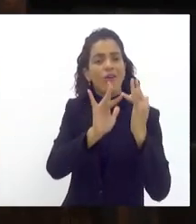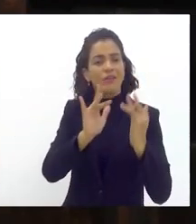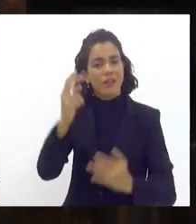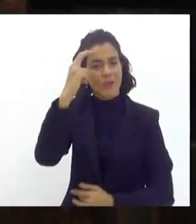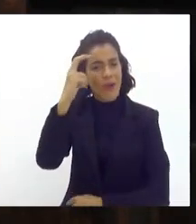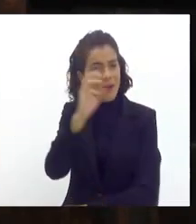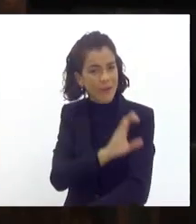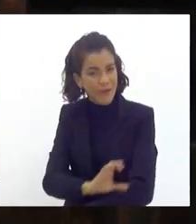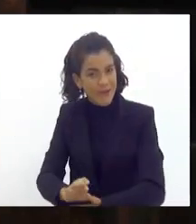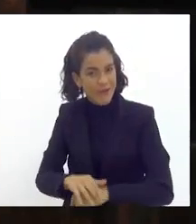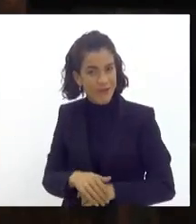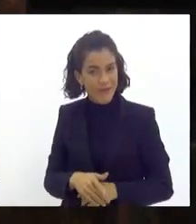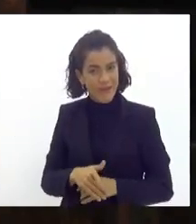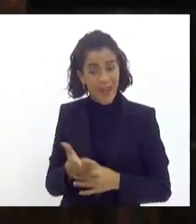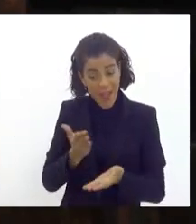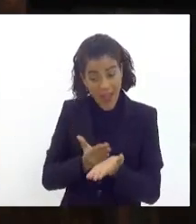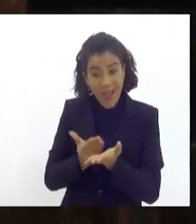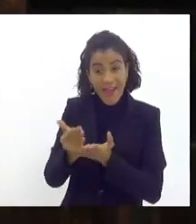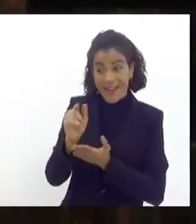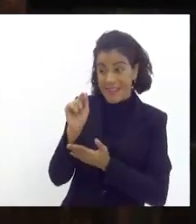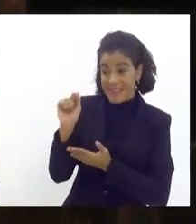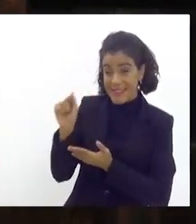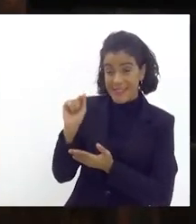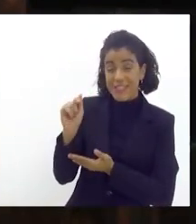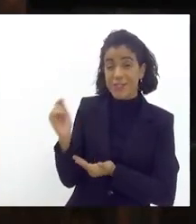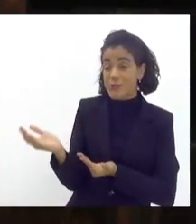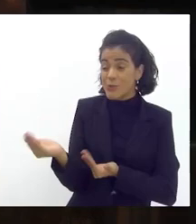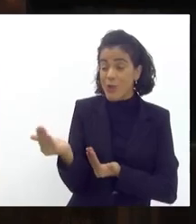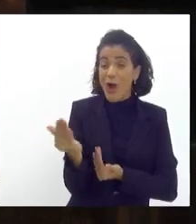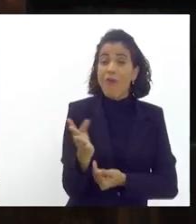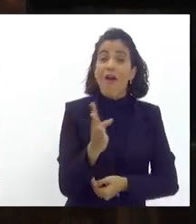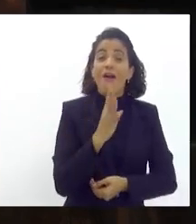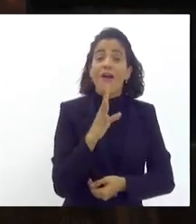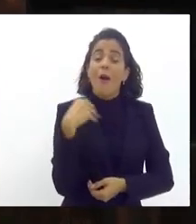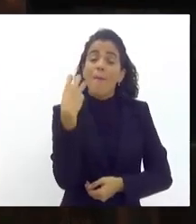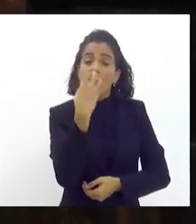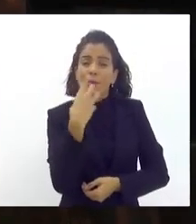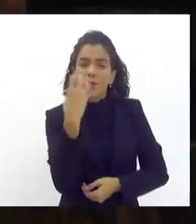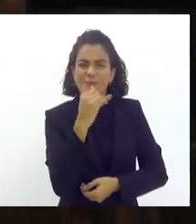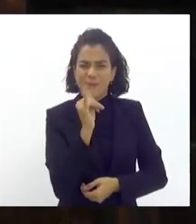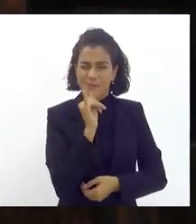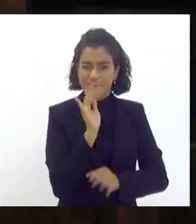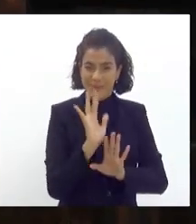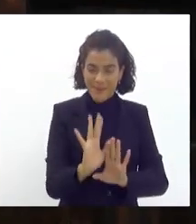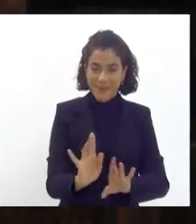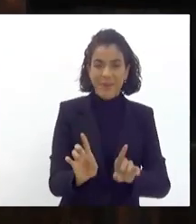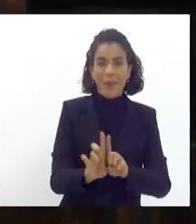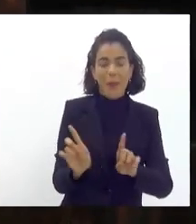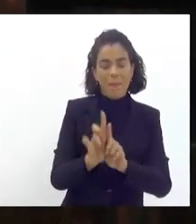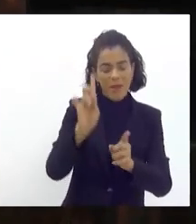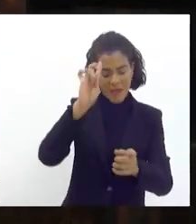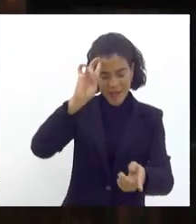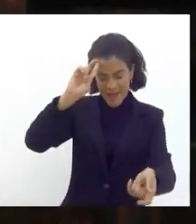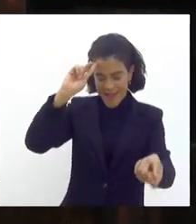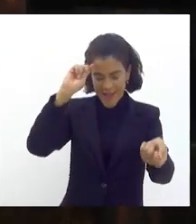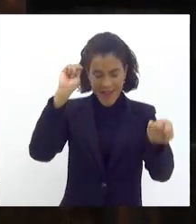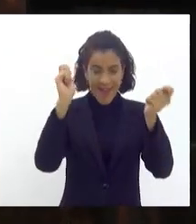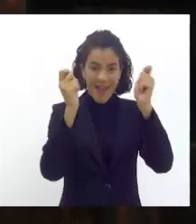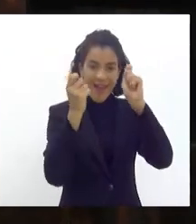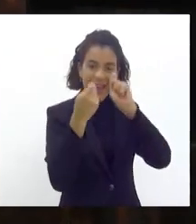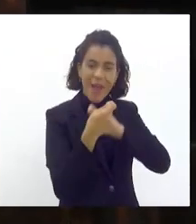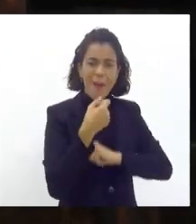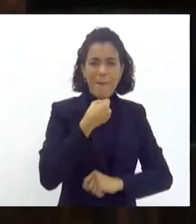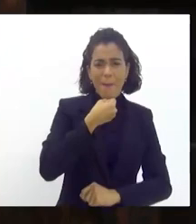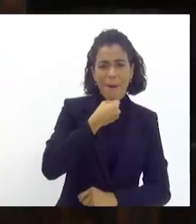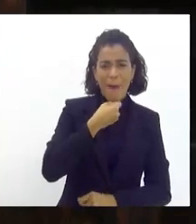é a partir disso presidente Fernando que muitos jovens vão conhecer a música por exemplo e vão se tornar ali intérpretes